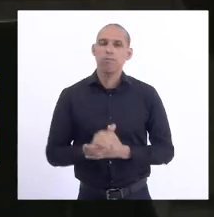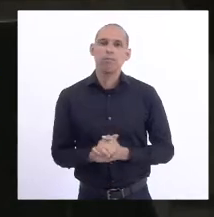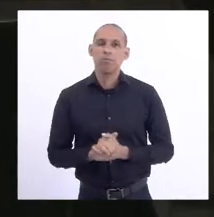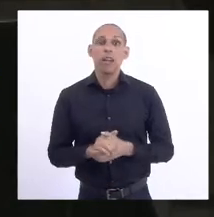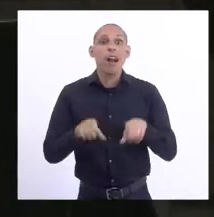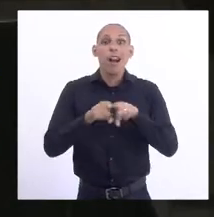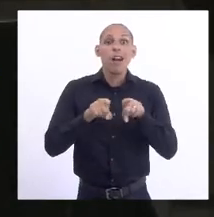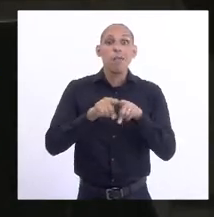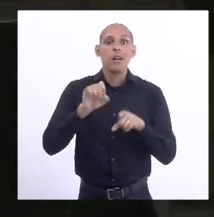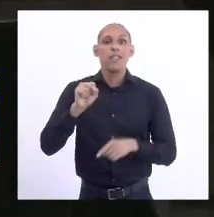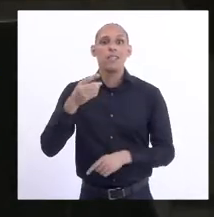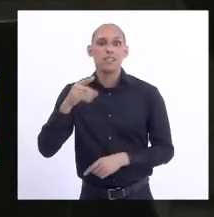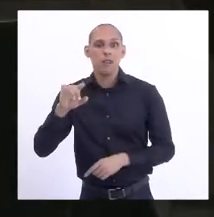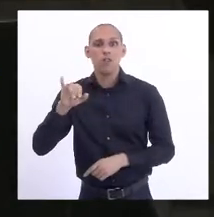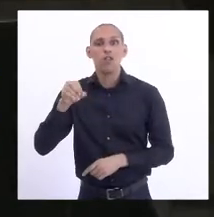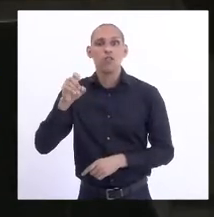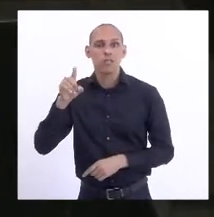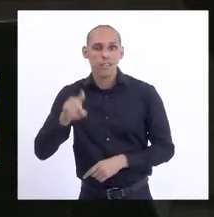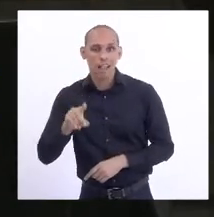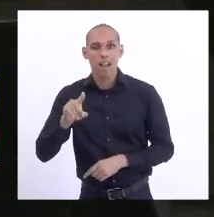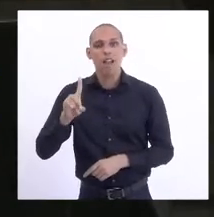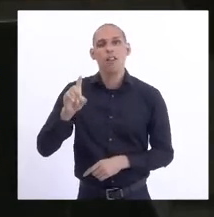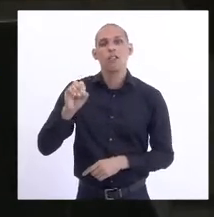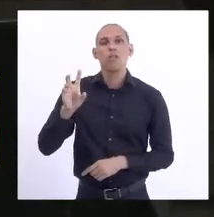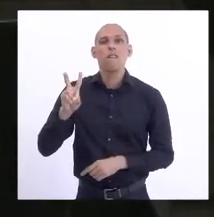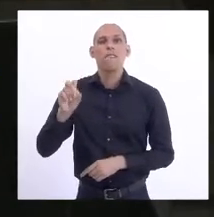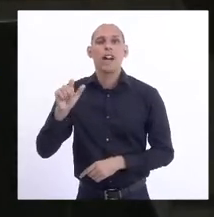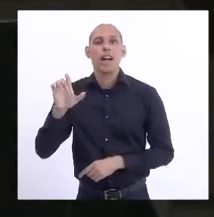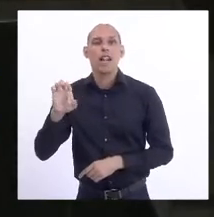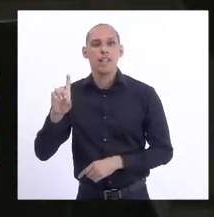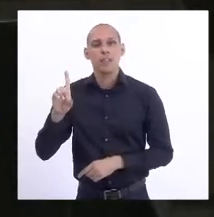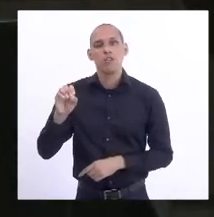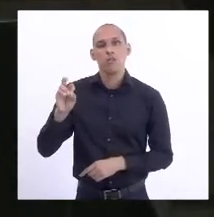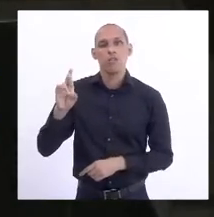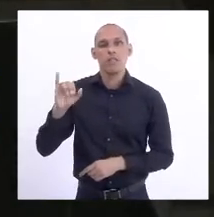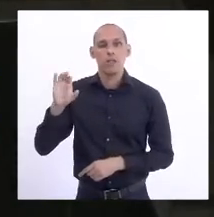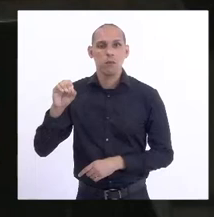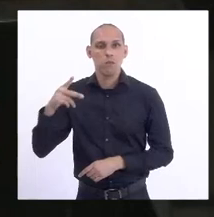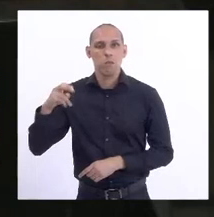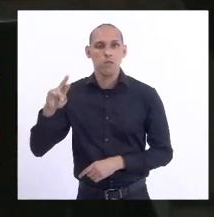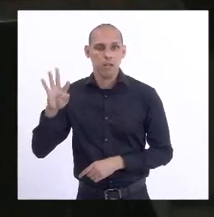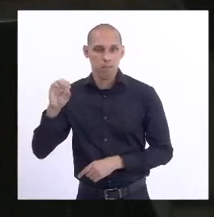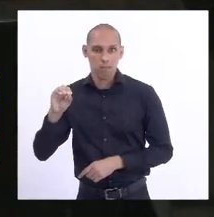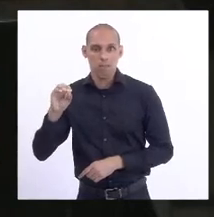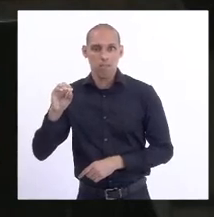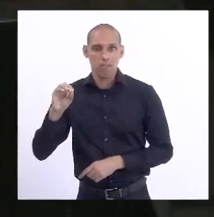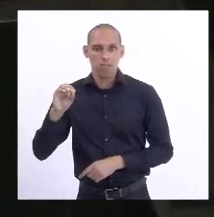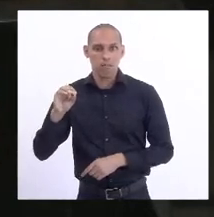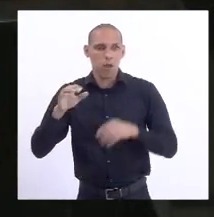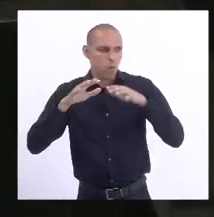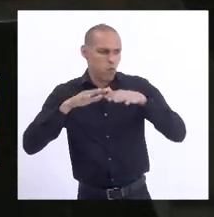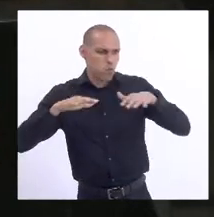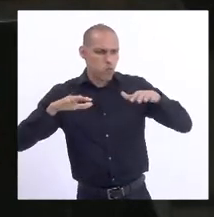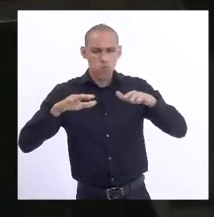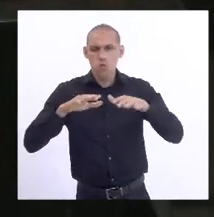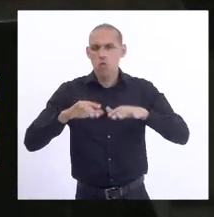José do Vale do Rio Preto, que também foi duramente atingido. Mas, ontem,